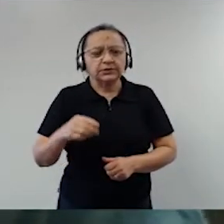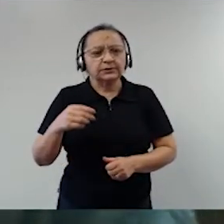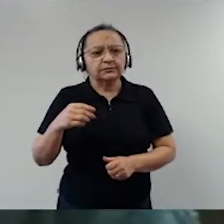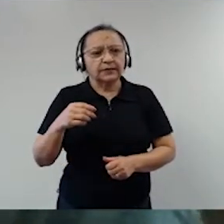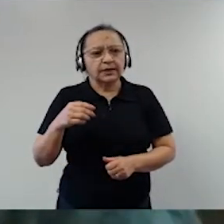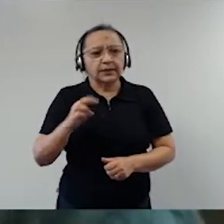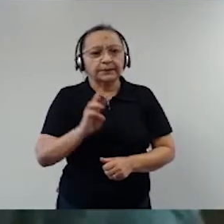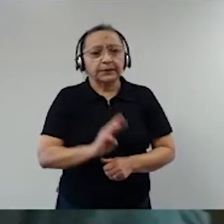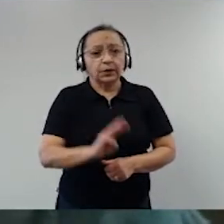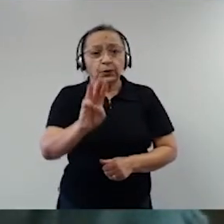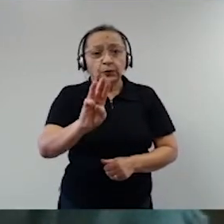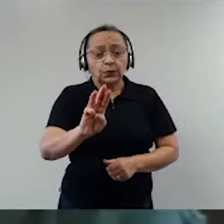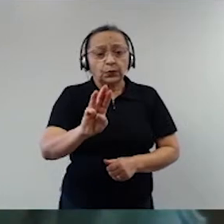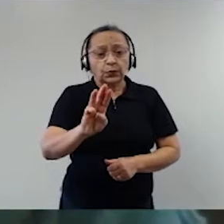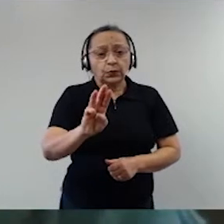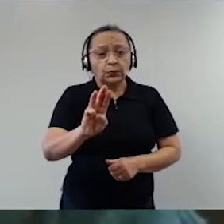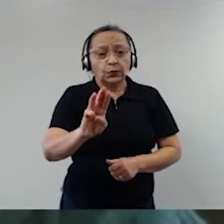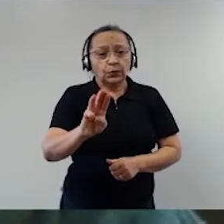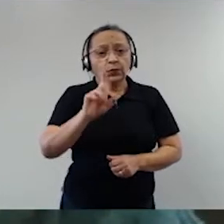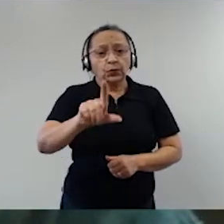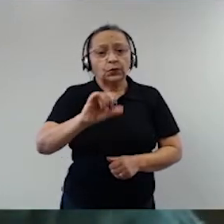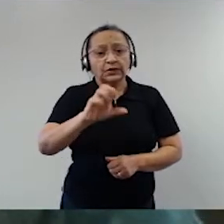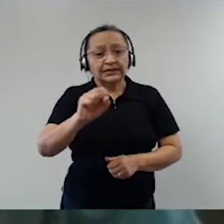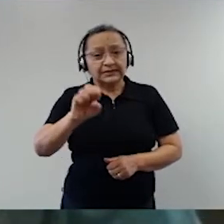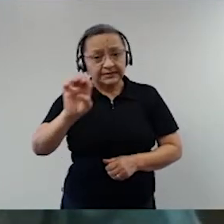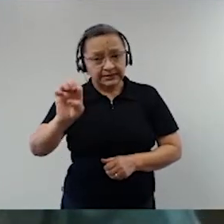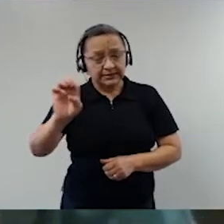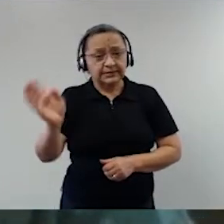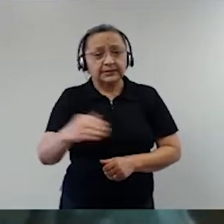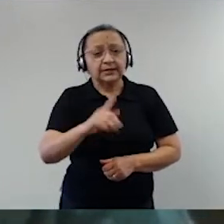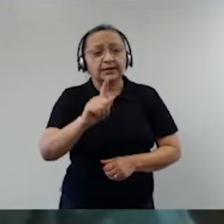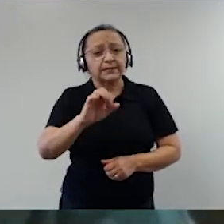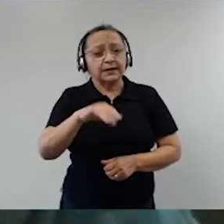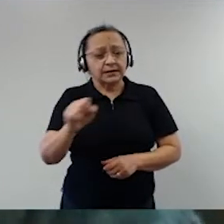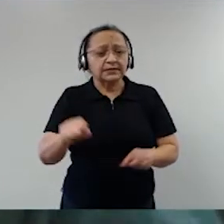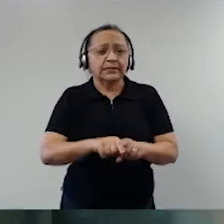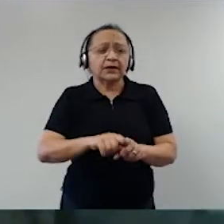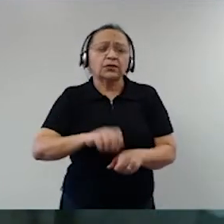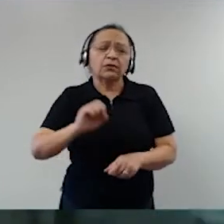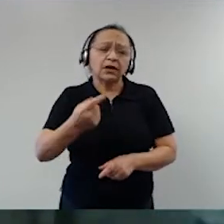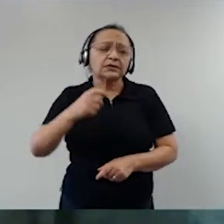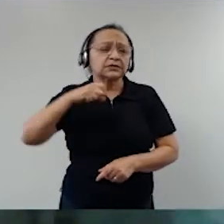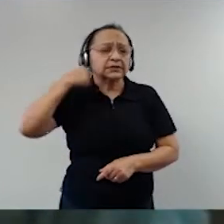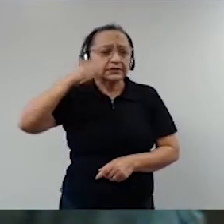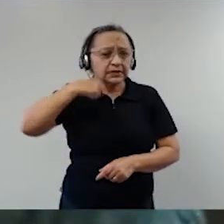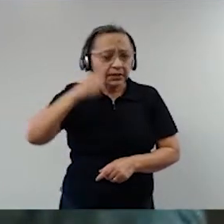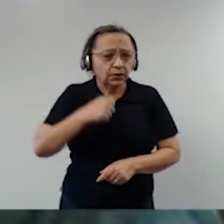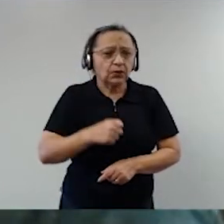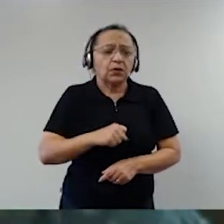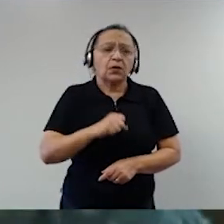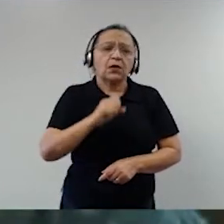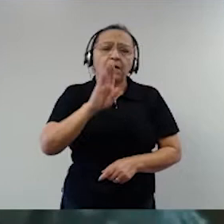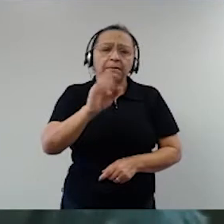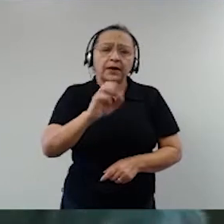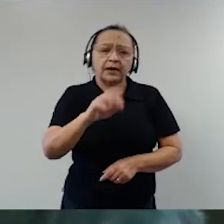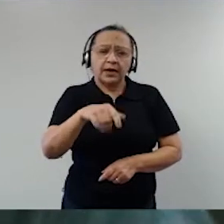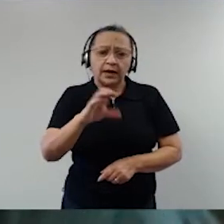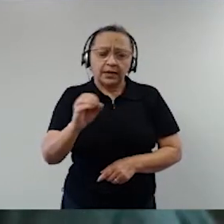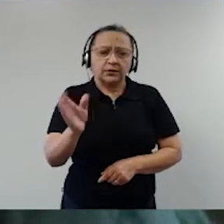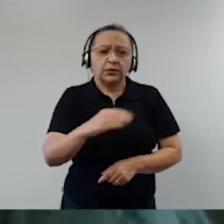meu amigo, aliás, de muito tempo, e o senador Bernardo Cabral, que tinha sido presidente do Conselho Federal.